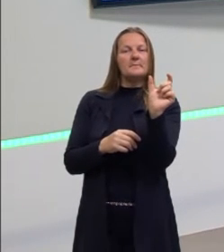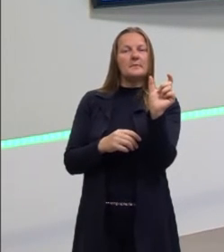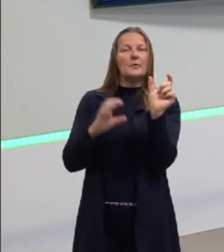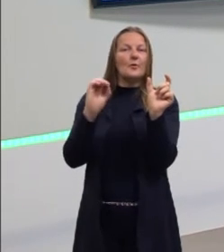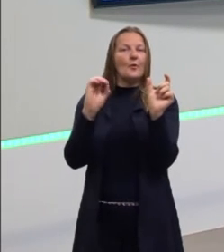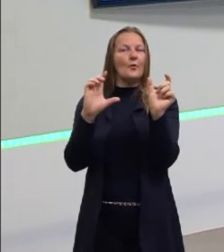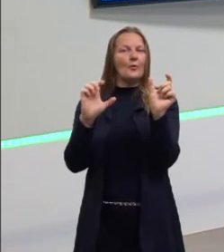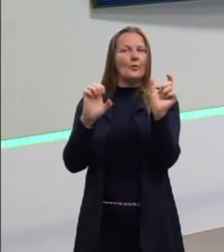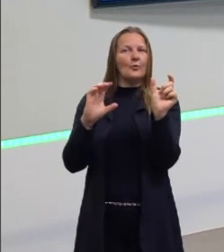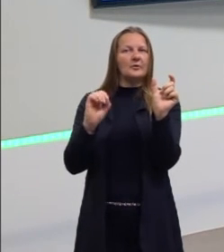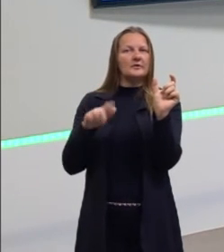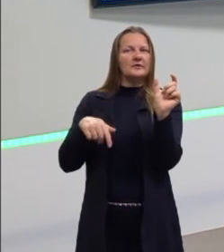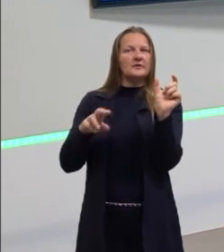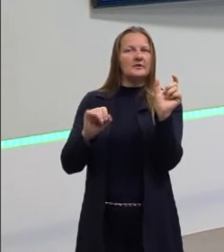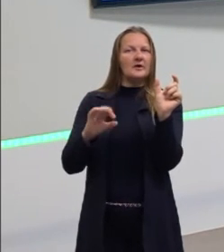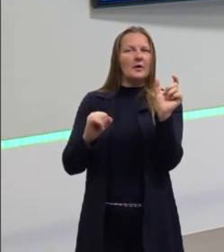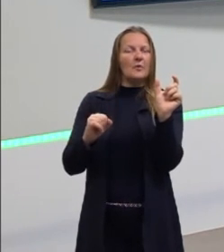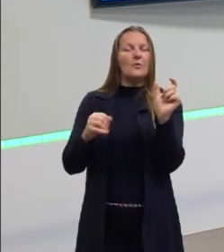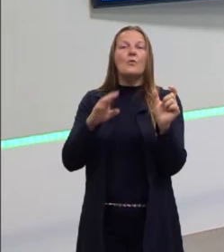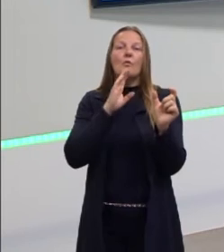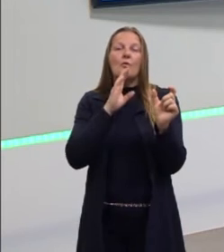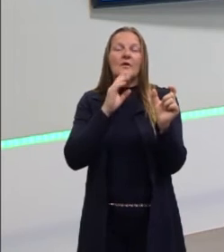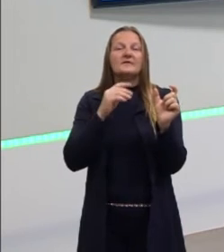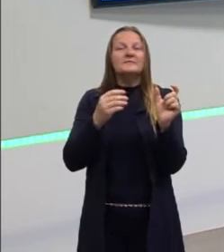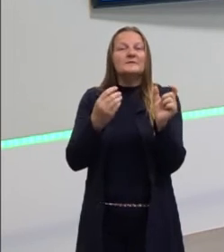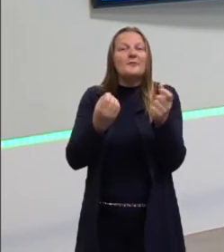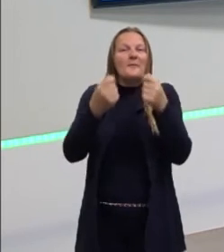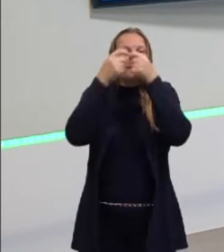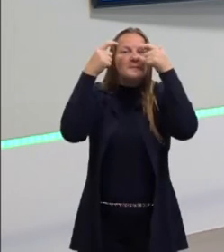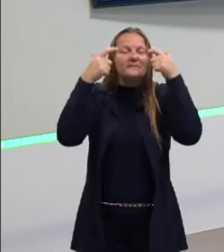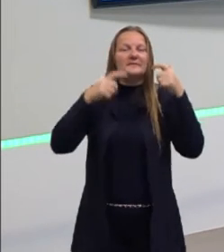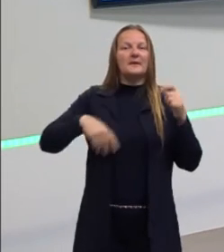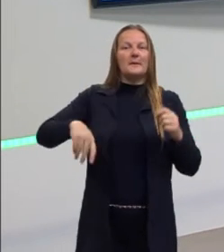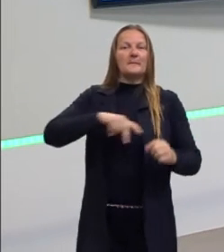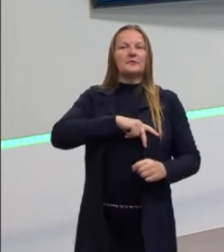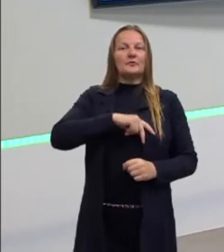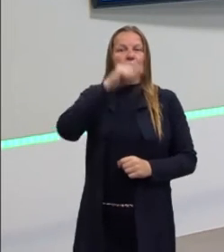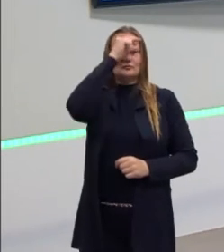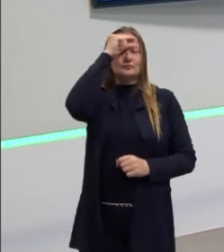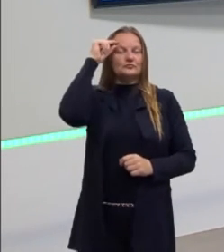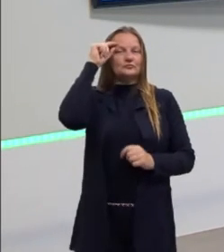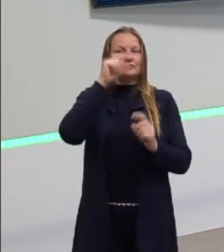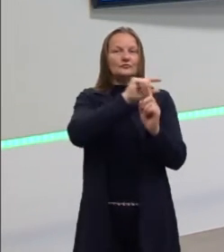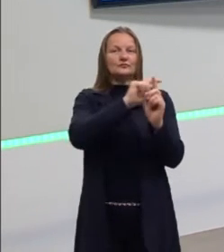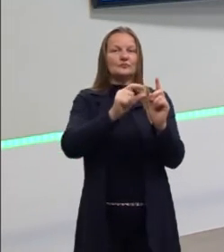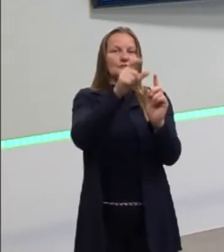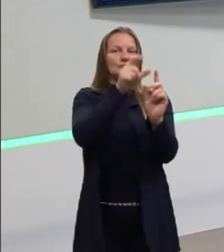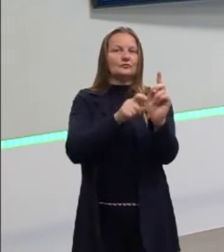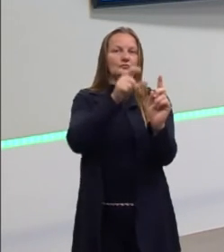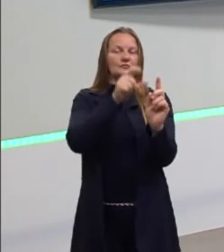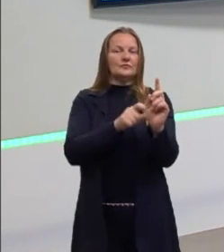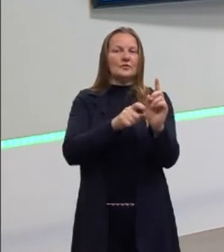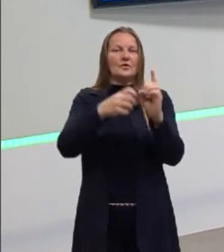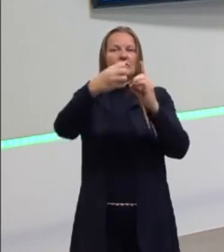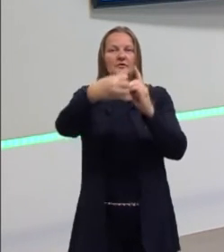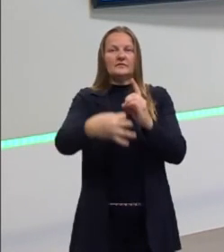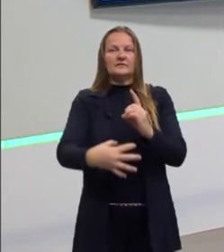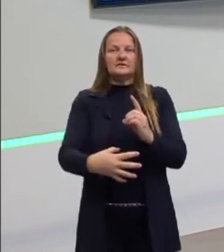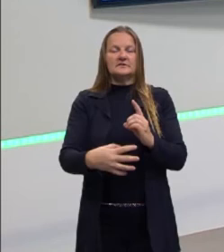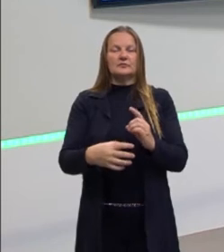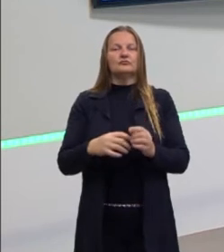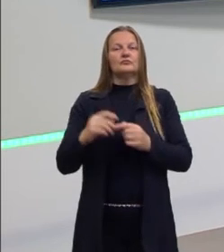é um conhecimento popular e traz aí um estereótipo. que na realidade não é uma definição